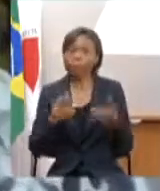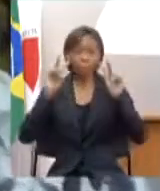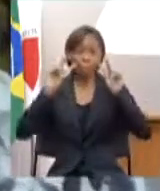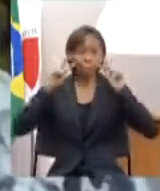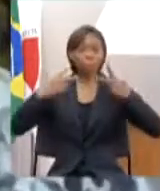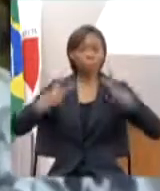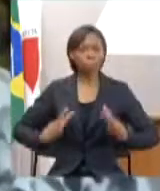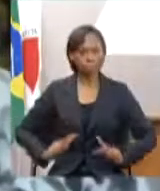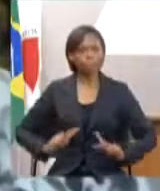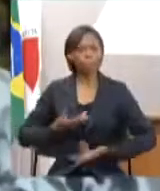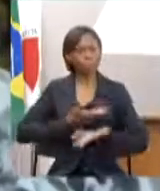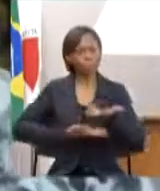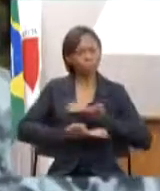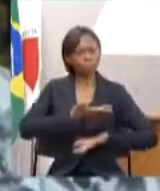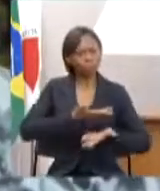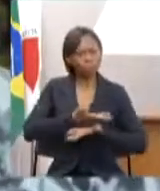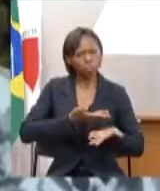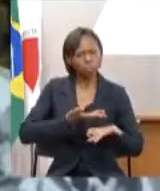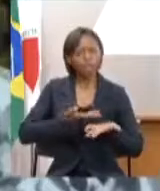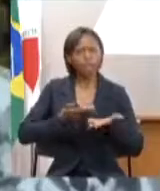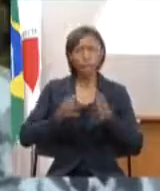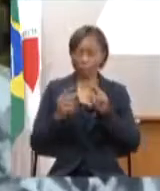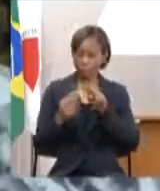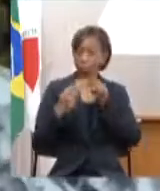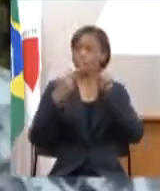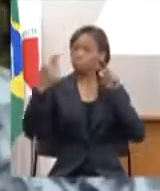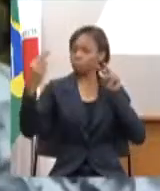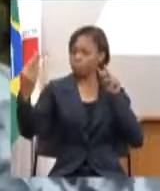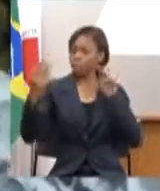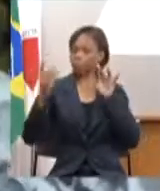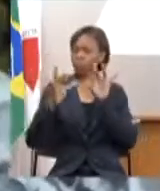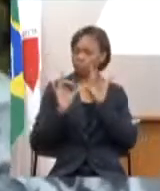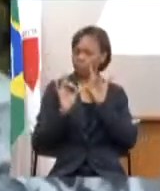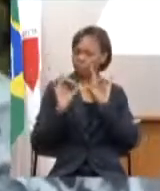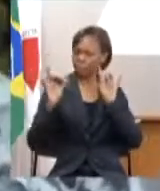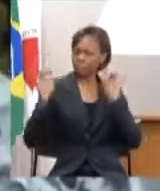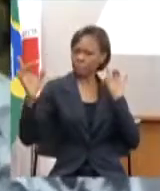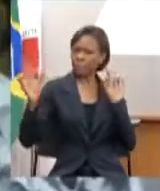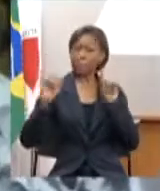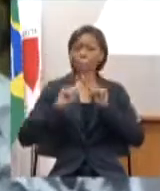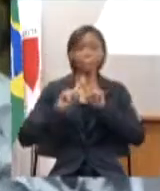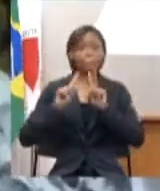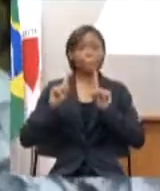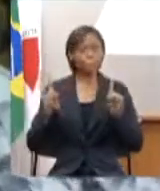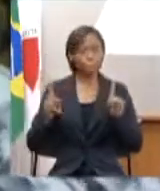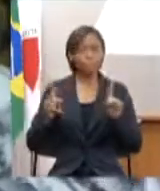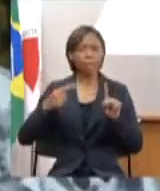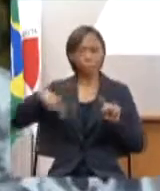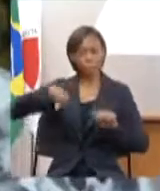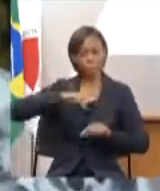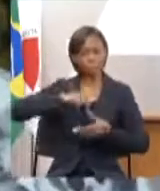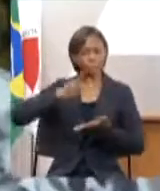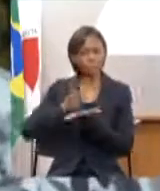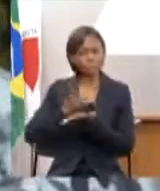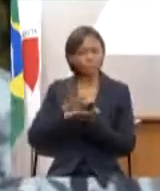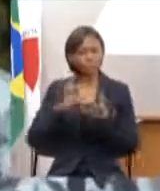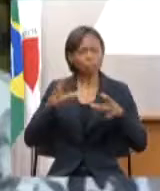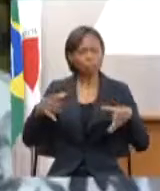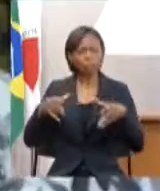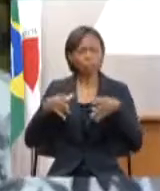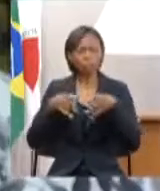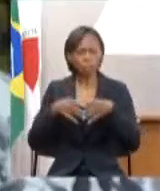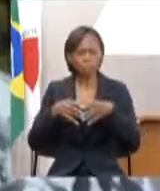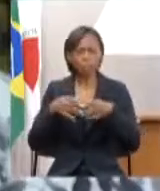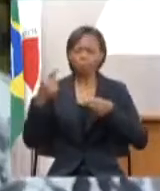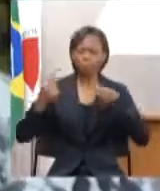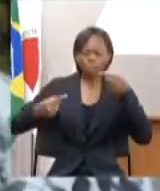por mais que a gente tenha esse distanciamento nesse momento agora mas a gente está sempre e toda a equipe que de alguma forma vem buscando